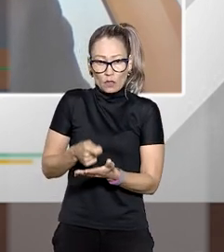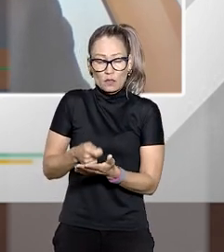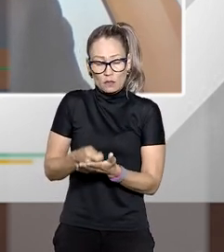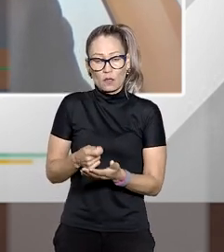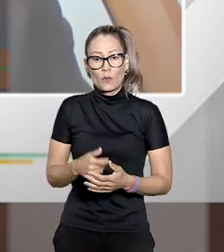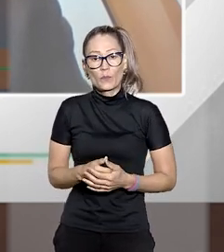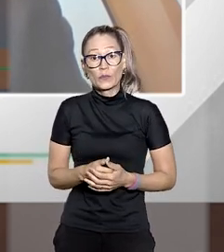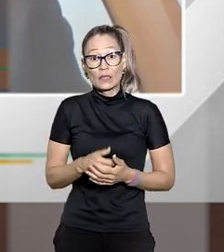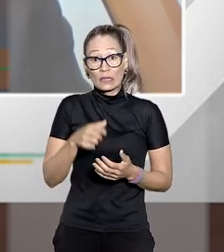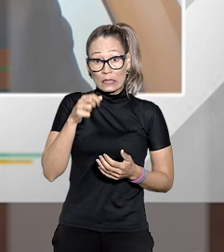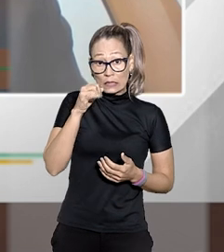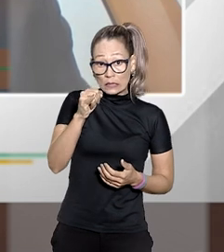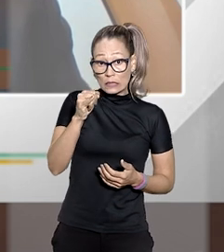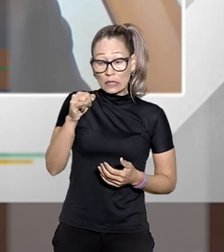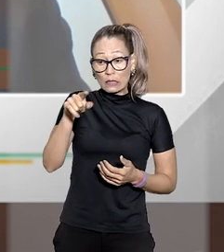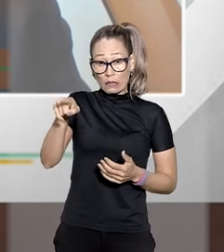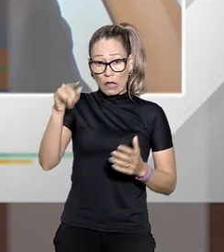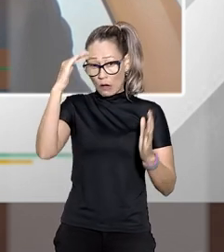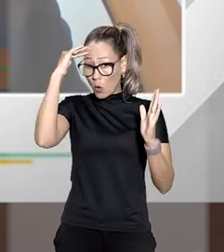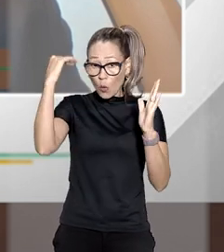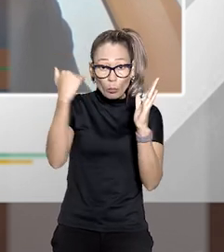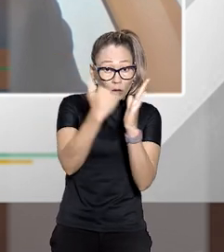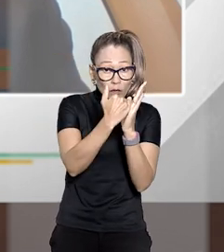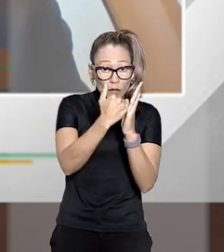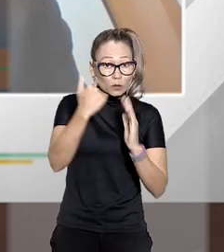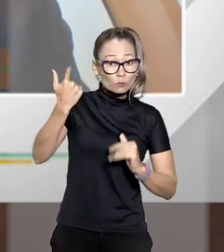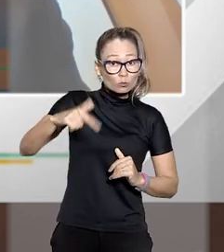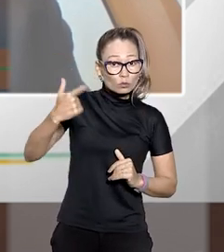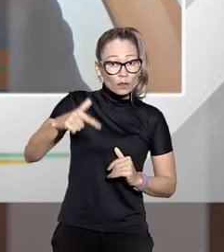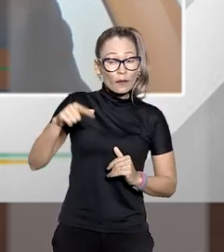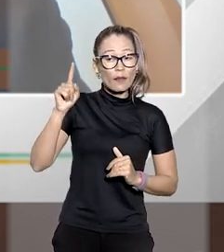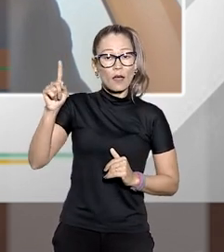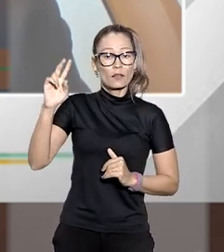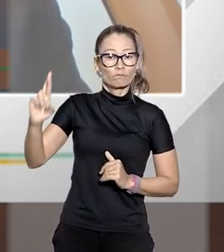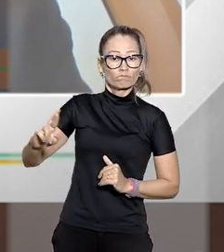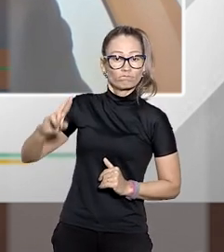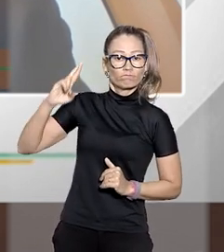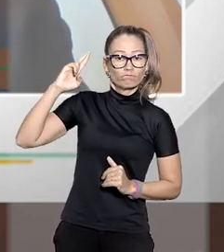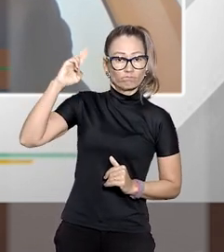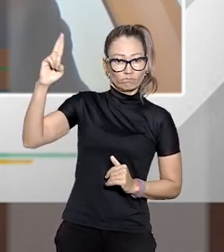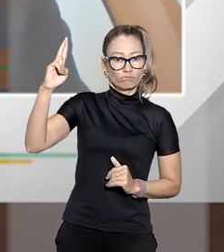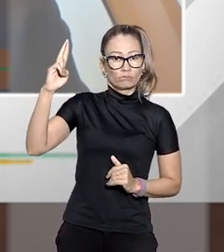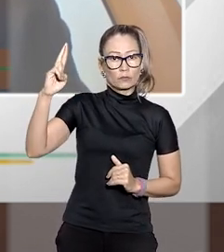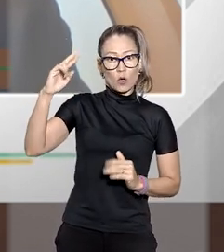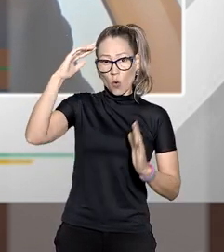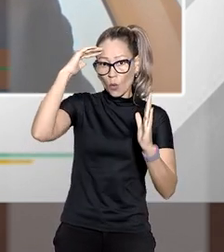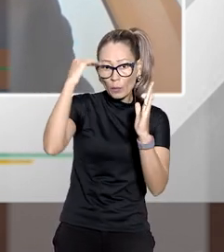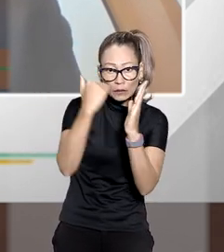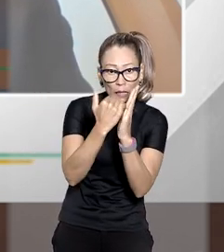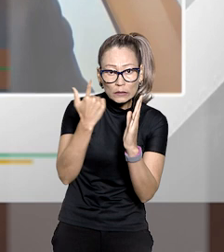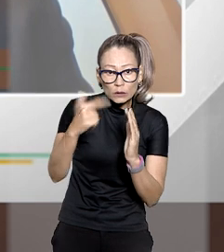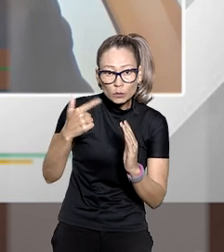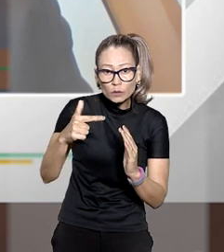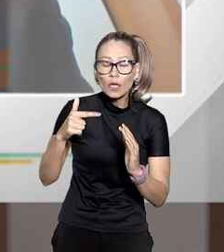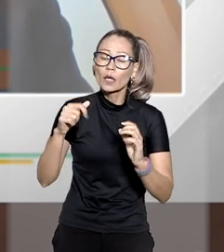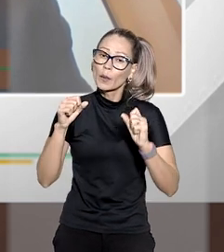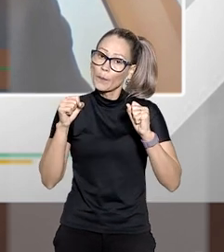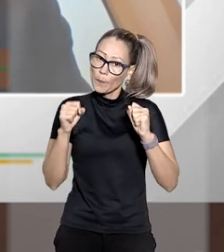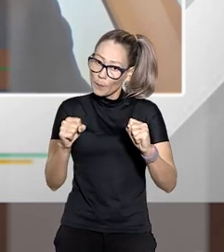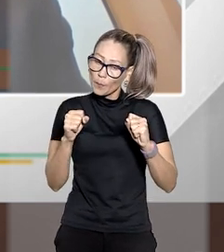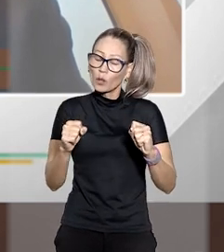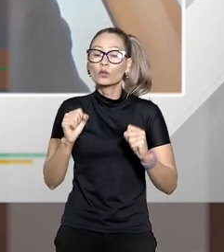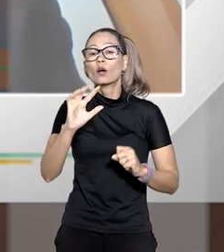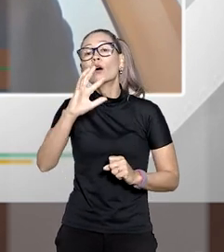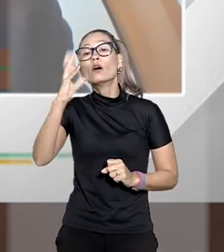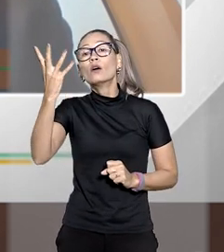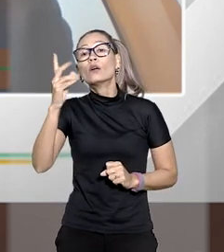e não havendo o cumprimento a autoridade que se recusa ao cumprimento pode estar sujeito tanto